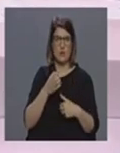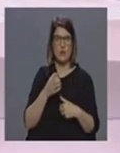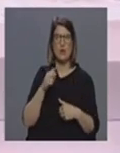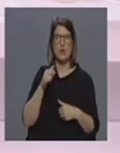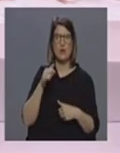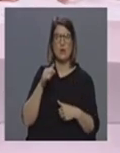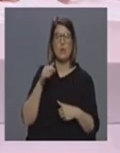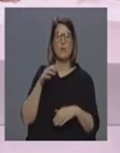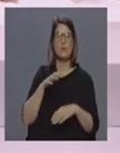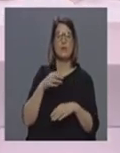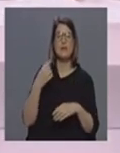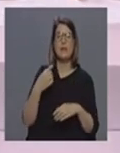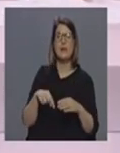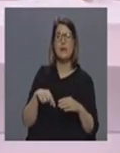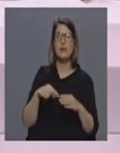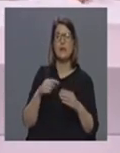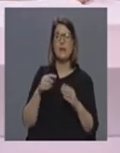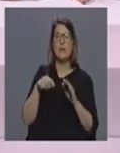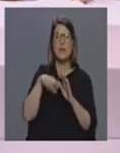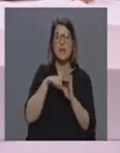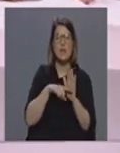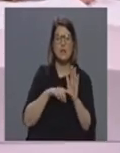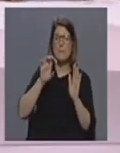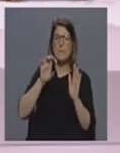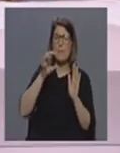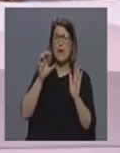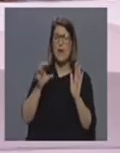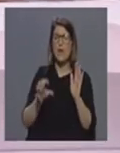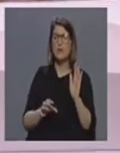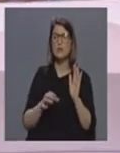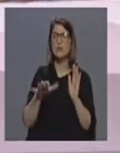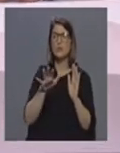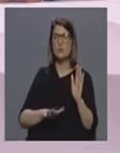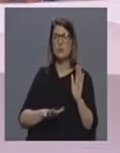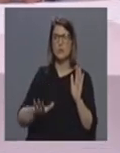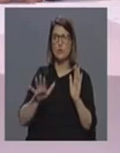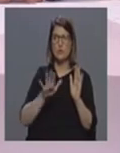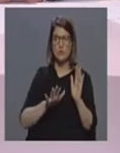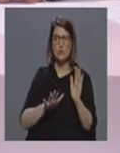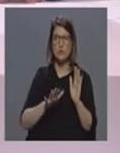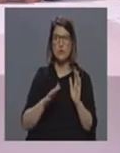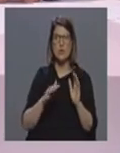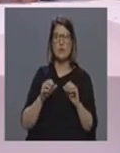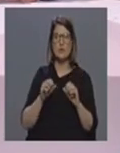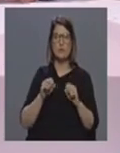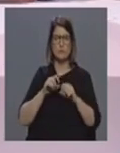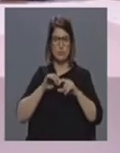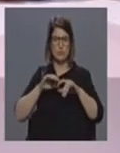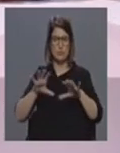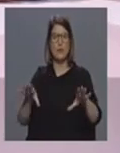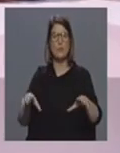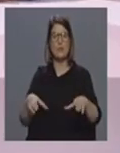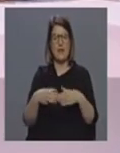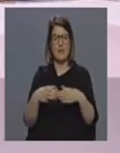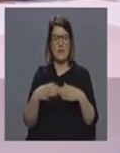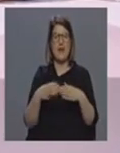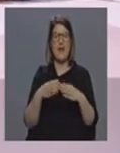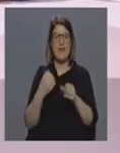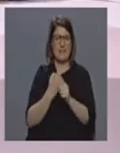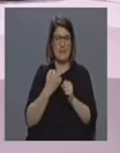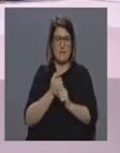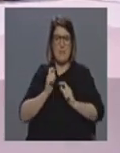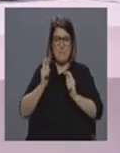anexo a uma lista de muitos países zonas consideradas como de transmissão comunitária ativa que